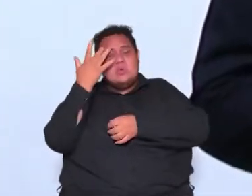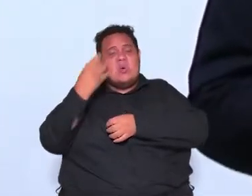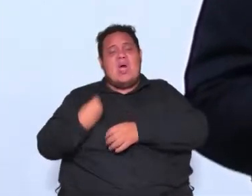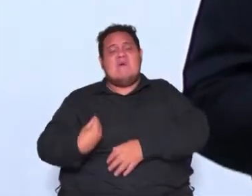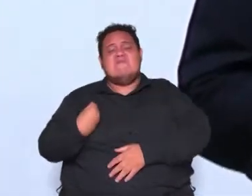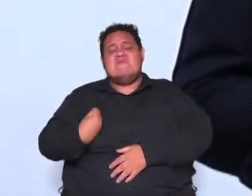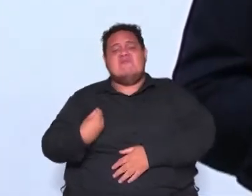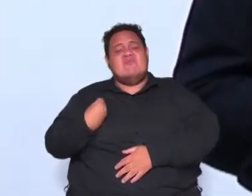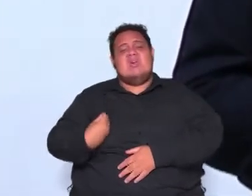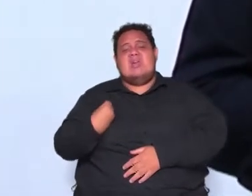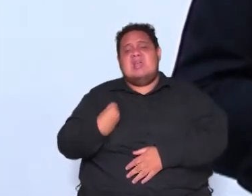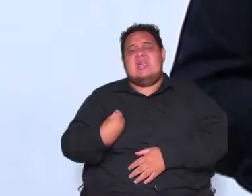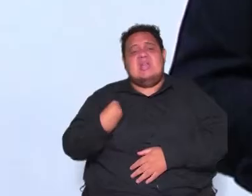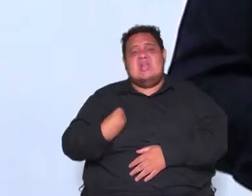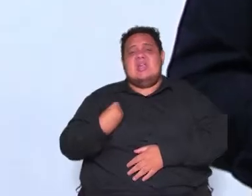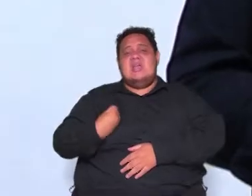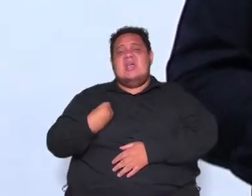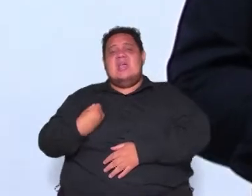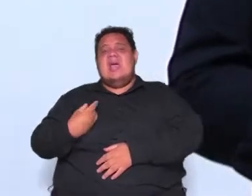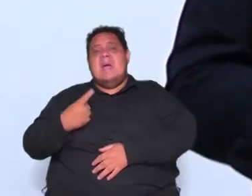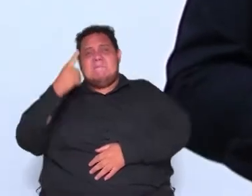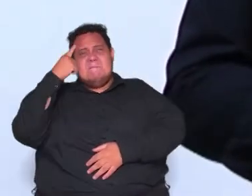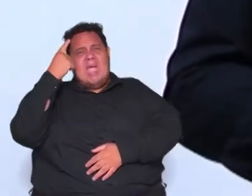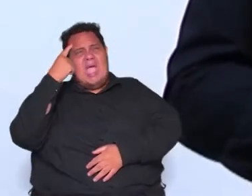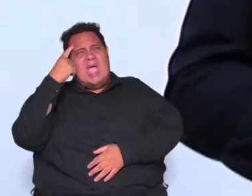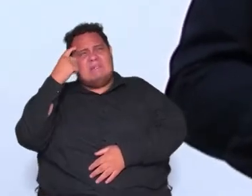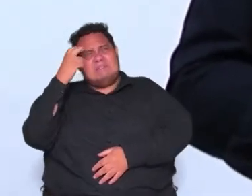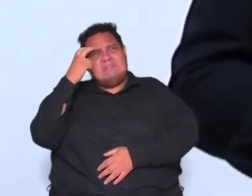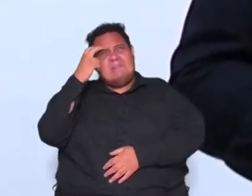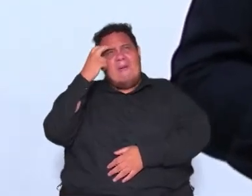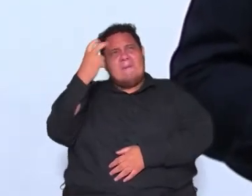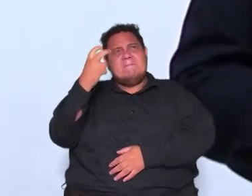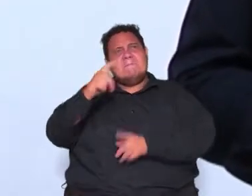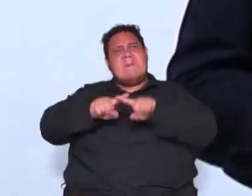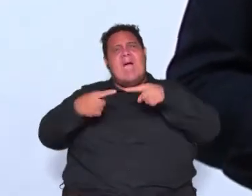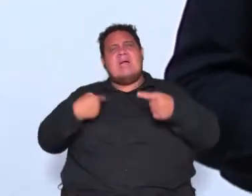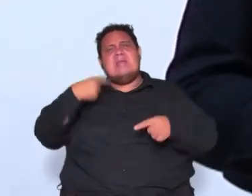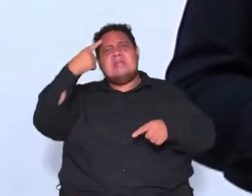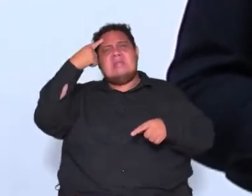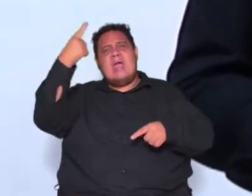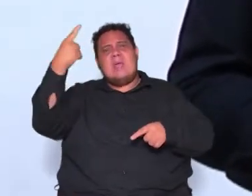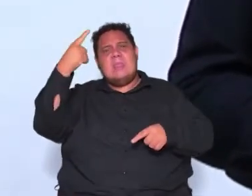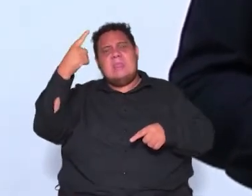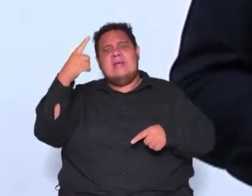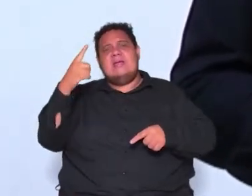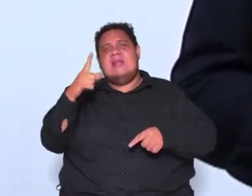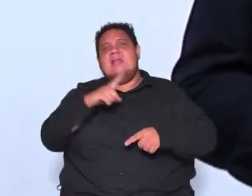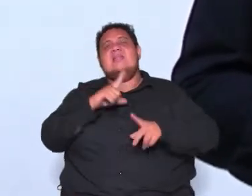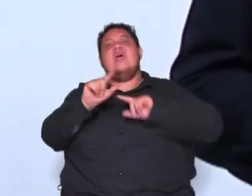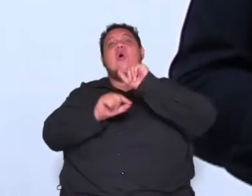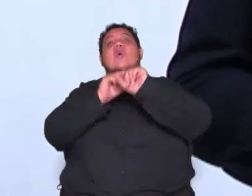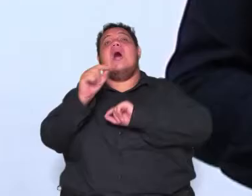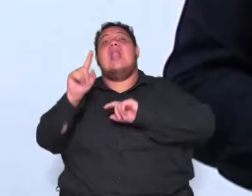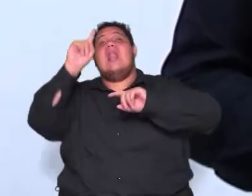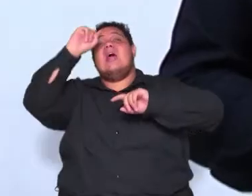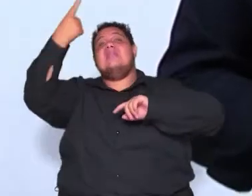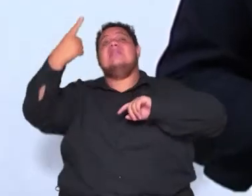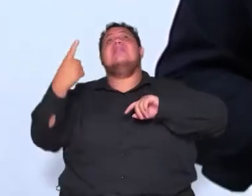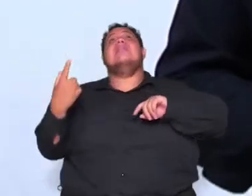pensam mecanicamente mas a ideia do pensar para Descartes era a ideia de